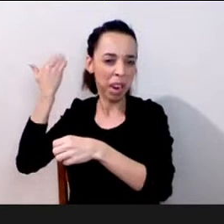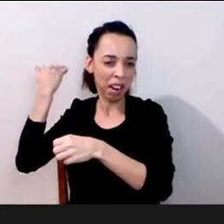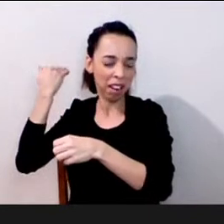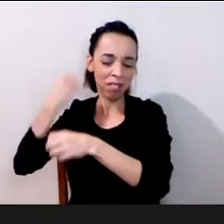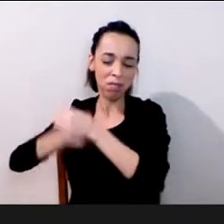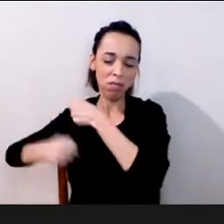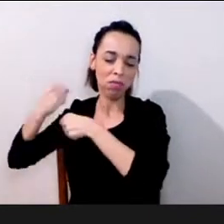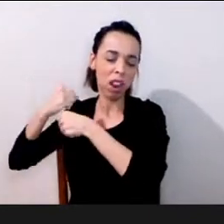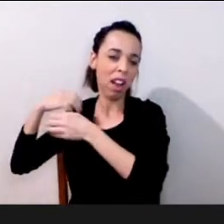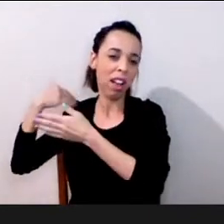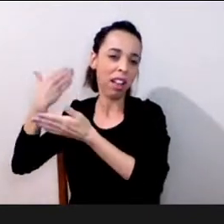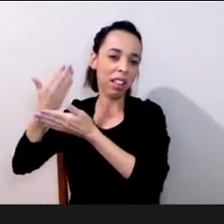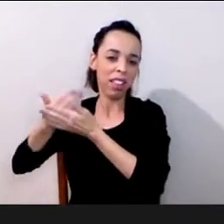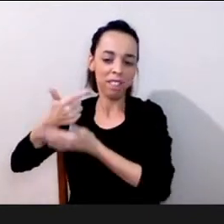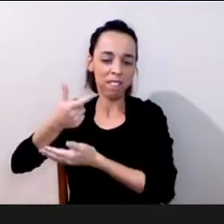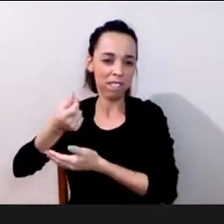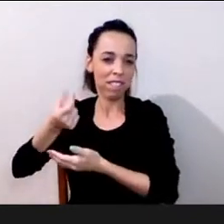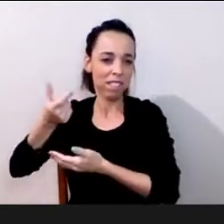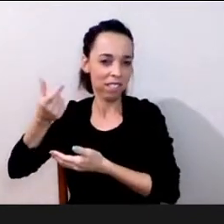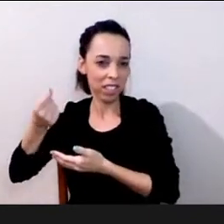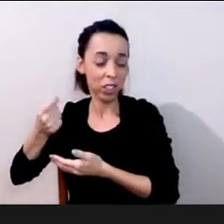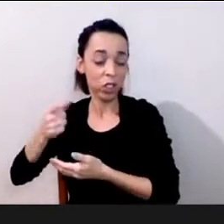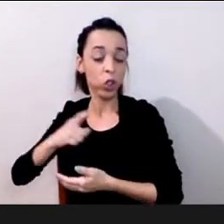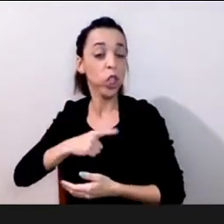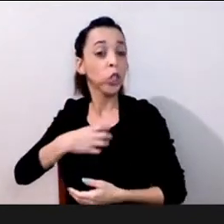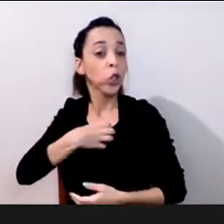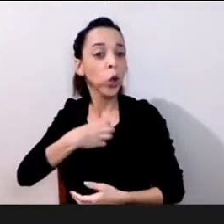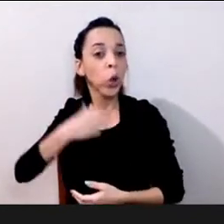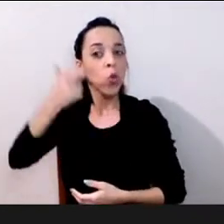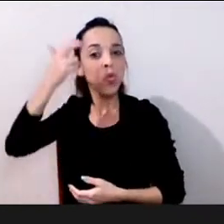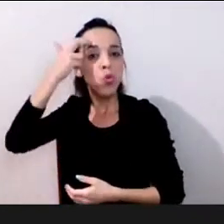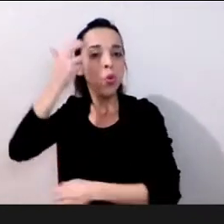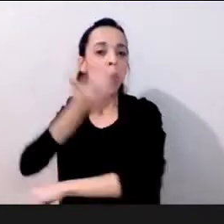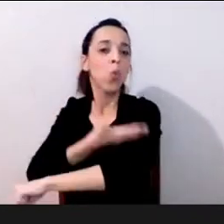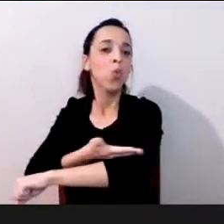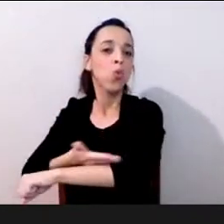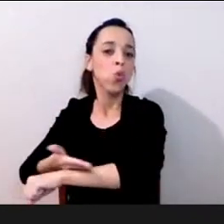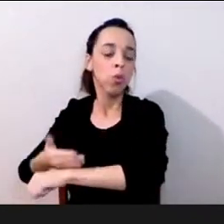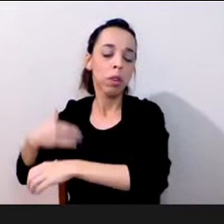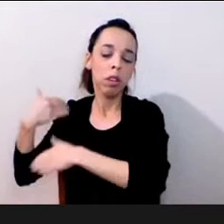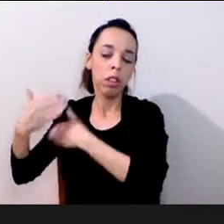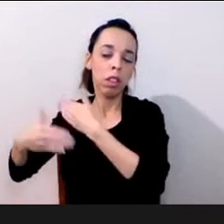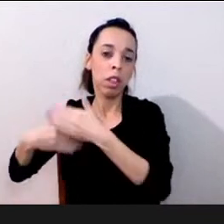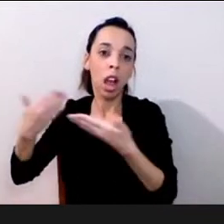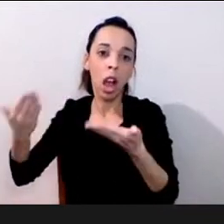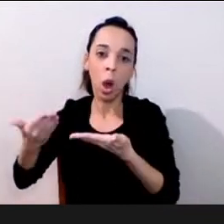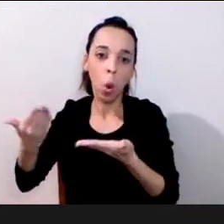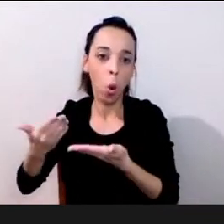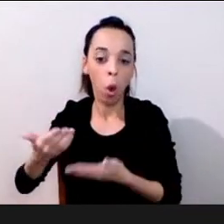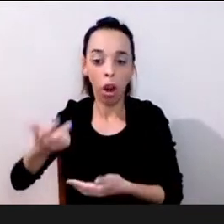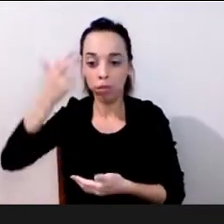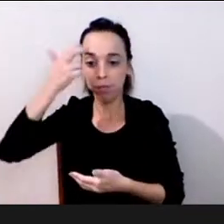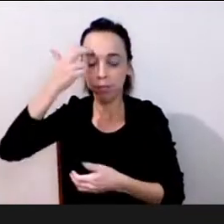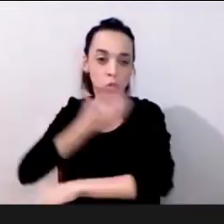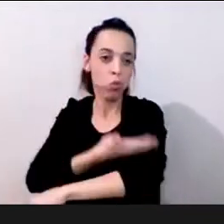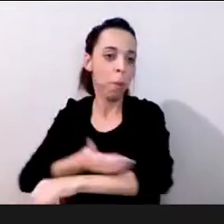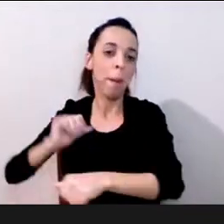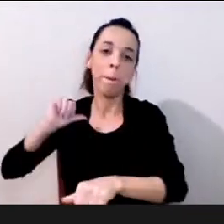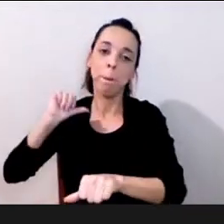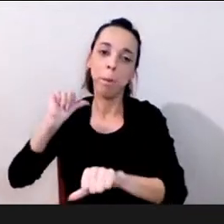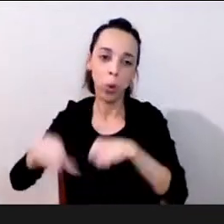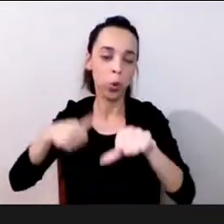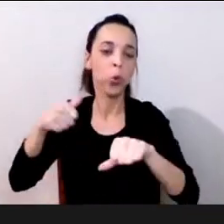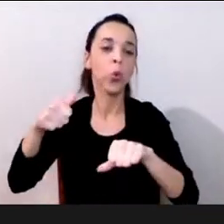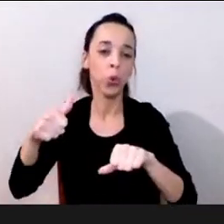senhor coloca que possivelmente a pandemia é um grande marco de virada para o século 21 onde a gente começa a se dar